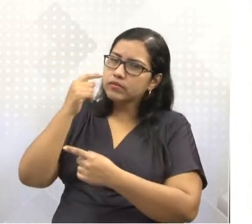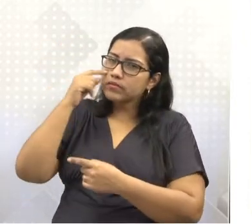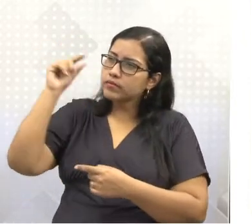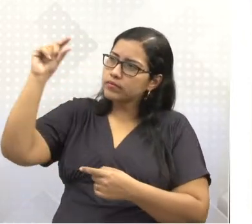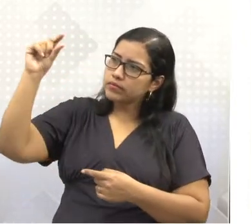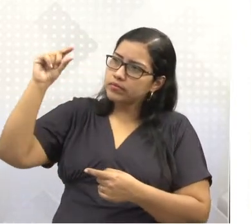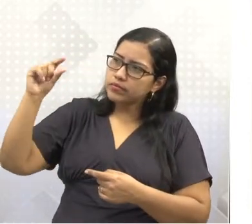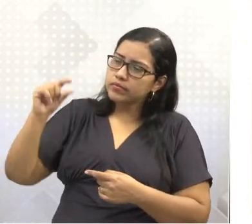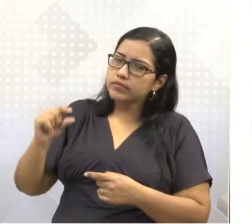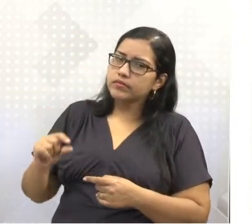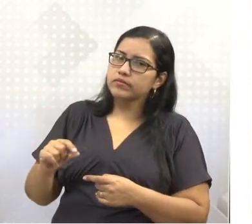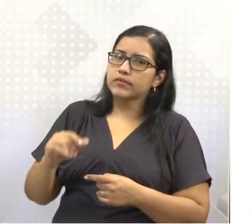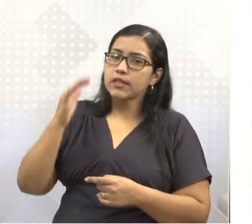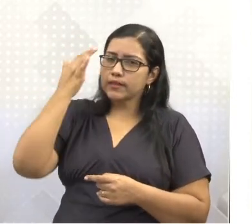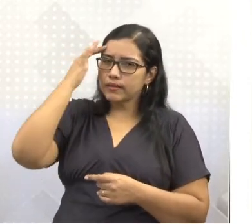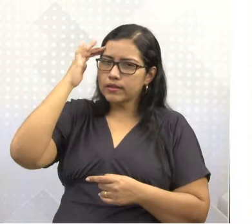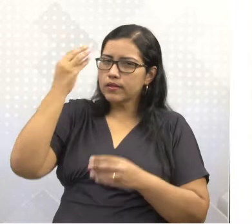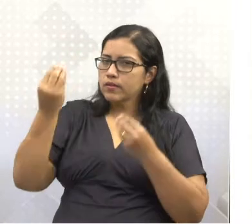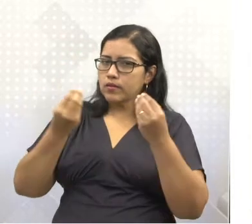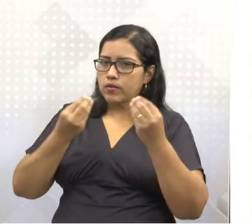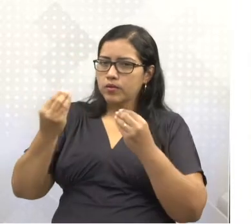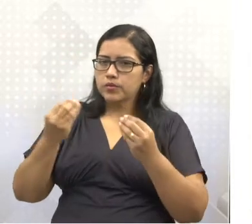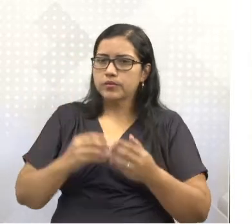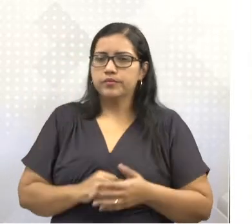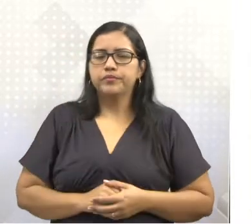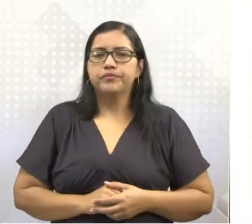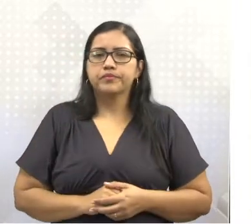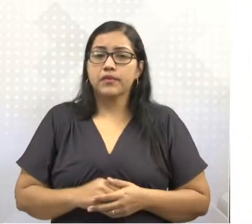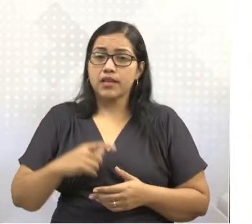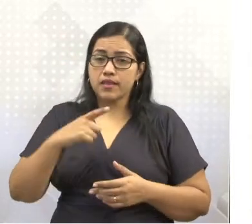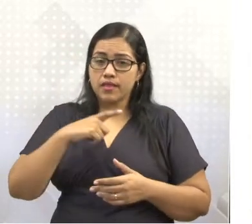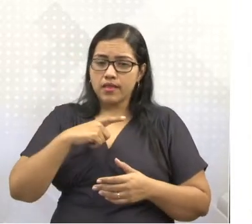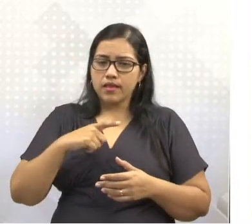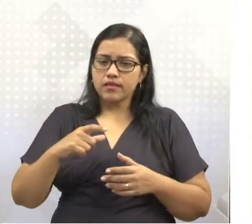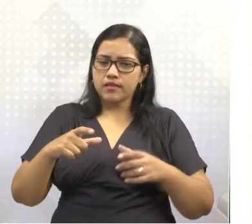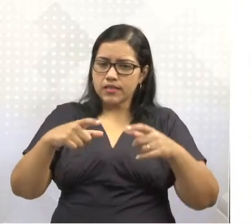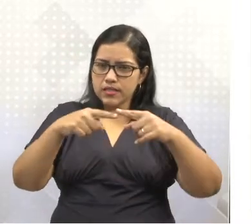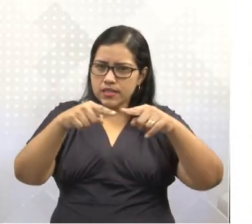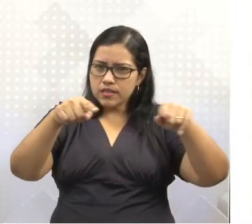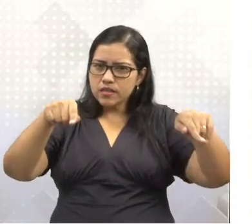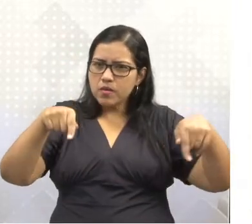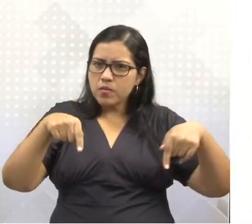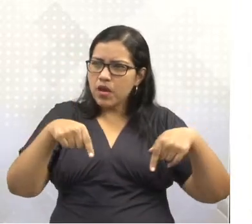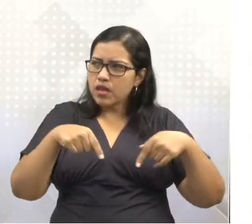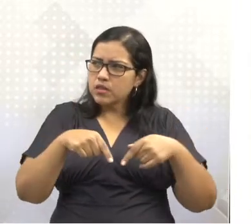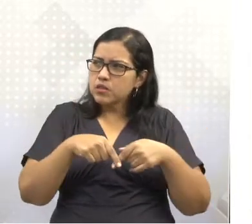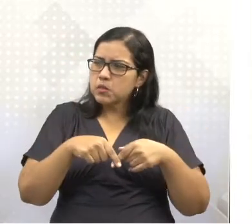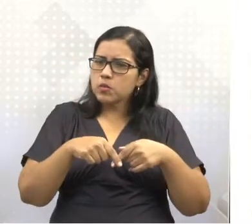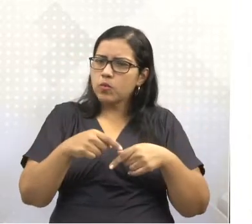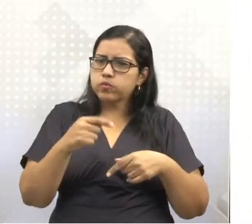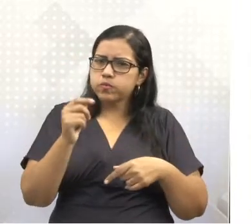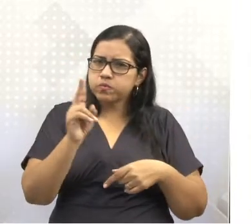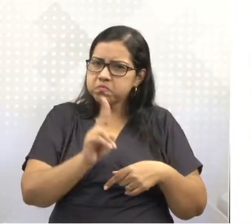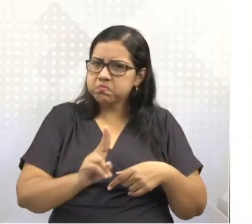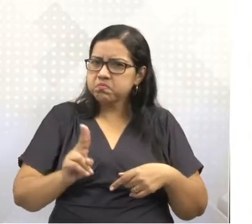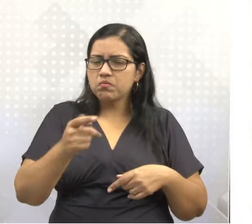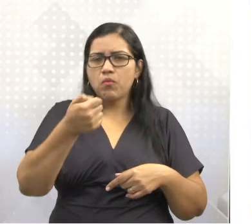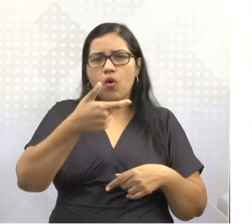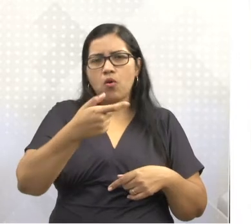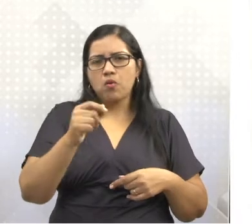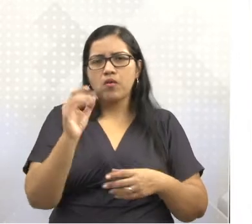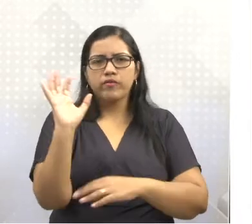e tentar interpretar por meio da legenda. Nós temos espaços pouco utilizados, já que tem